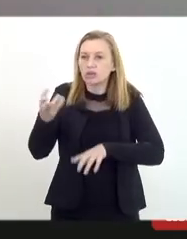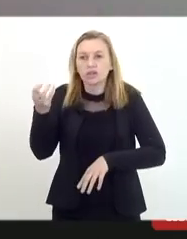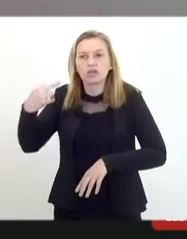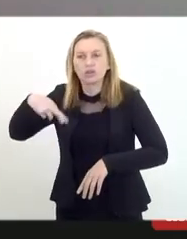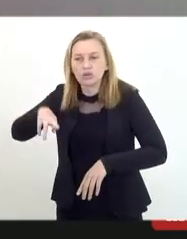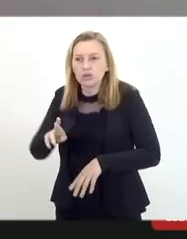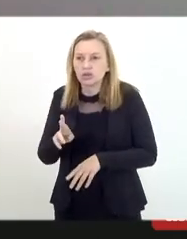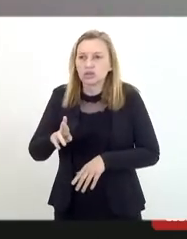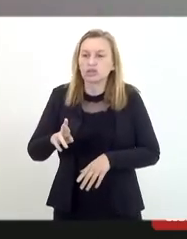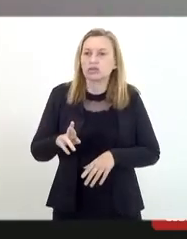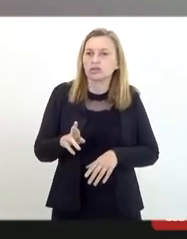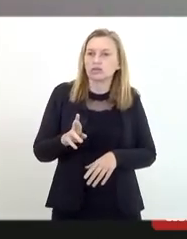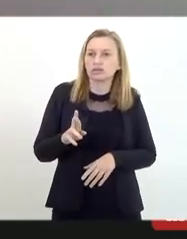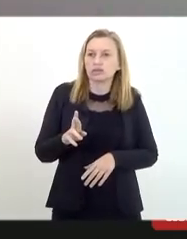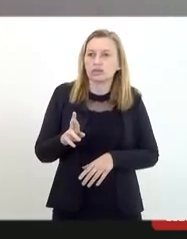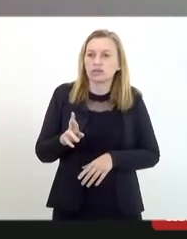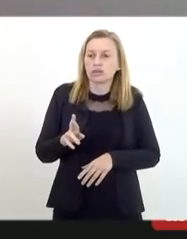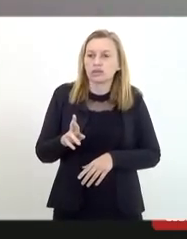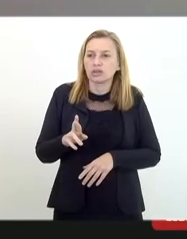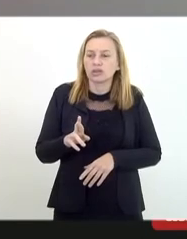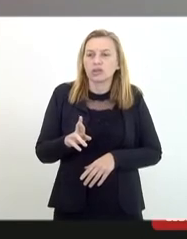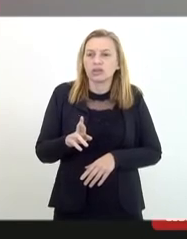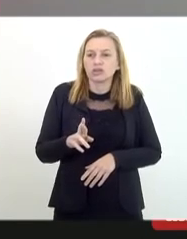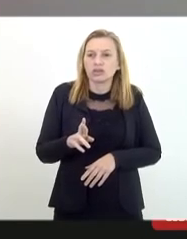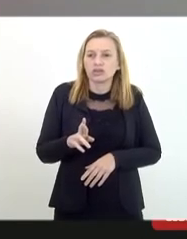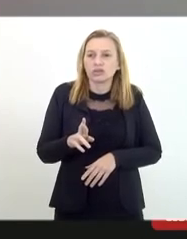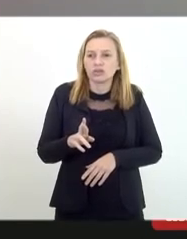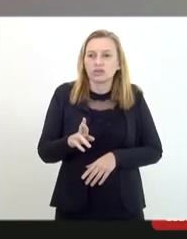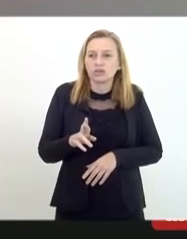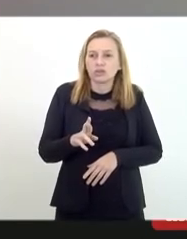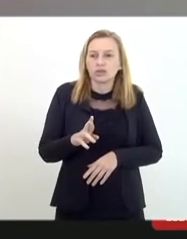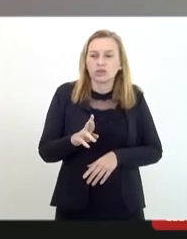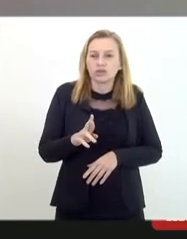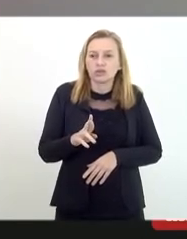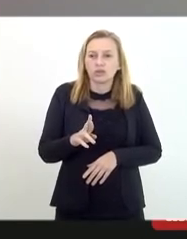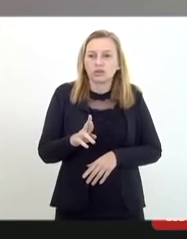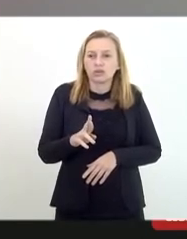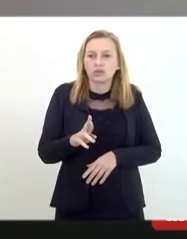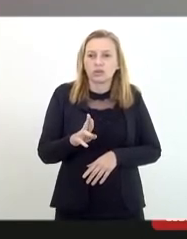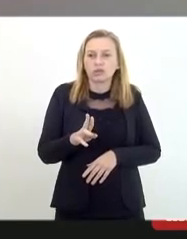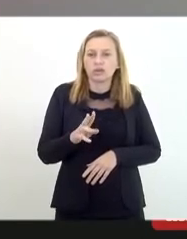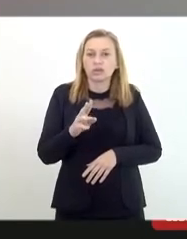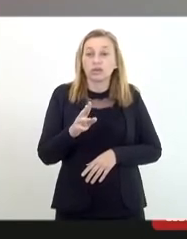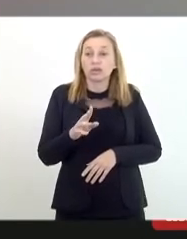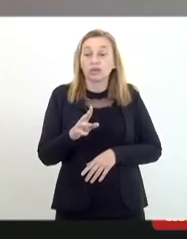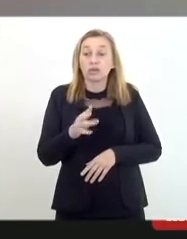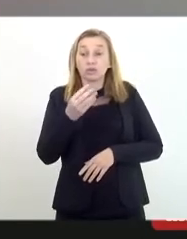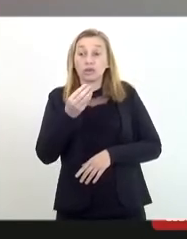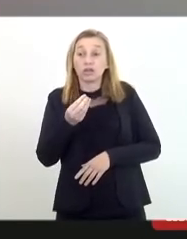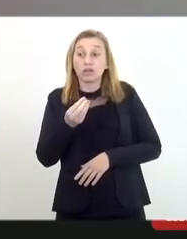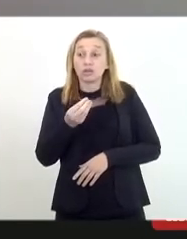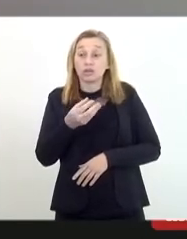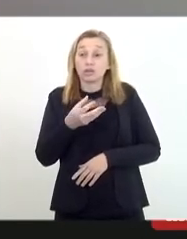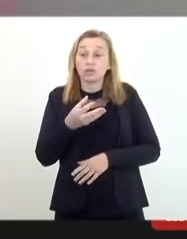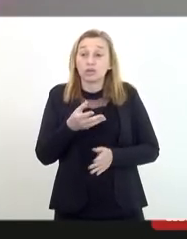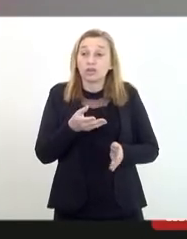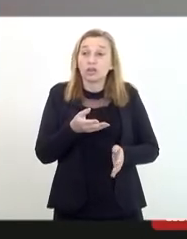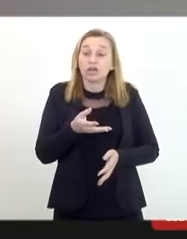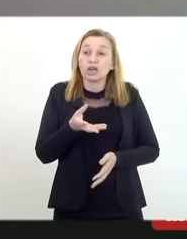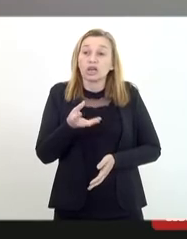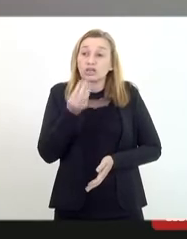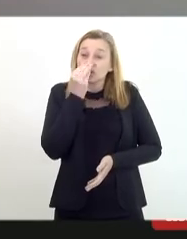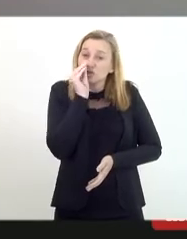pela leniência, pela omissão do Estado, situação essa que eu vejo